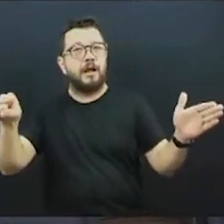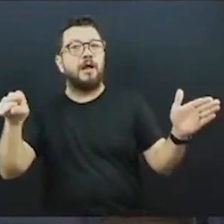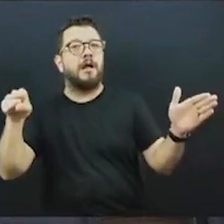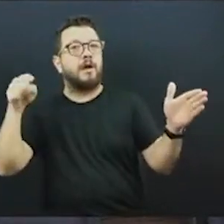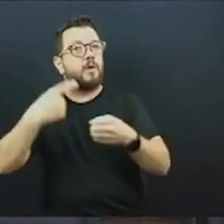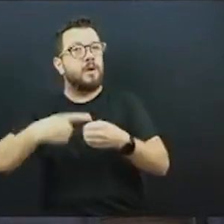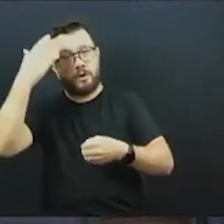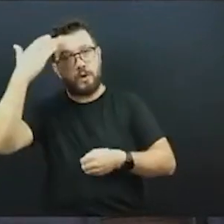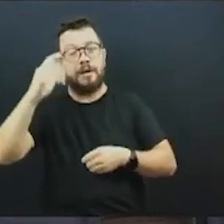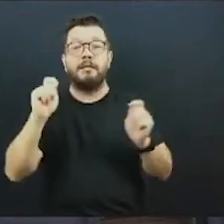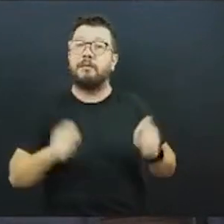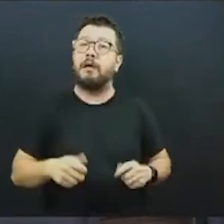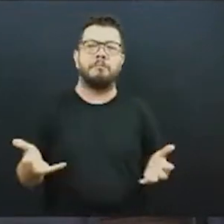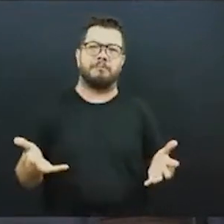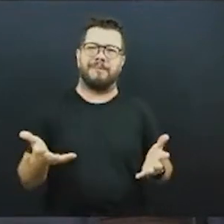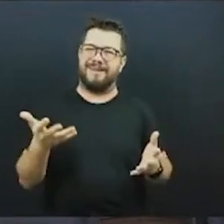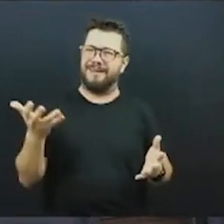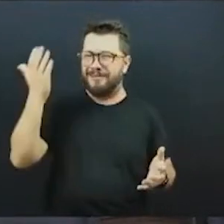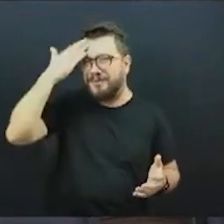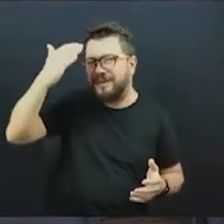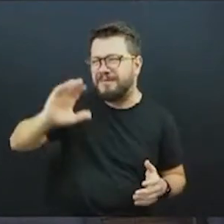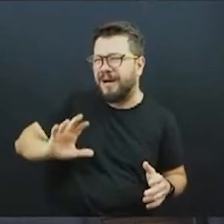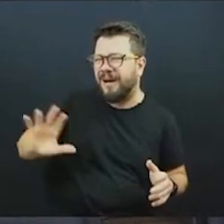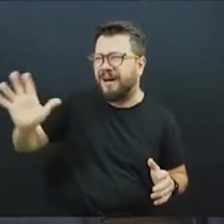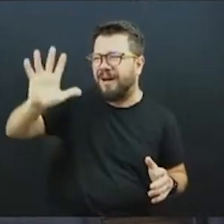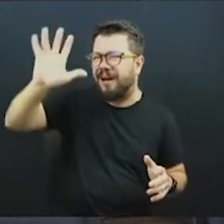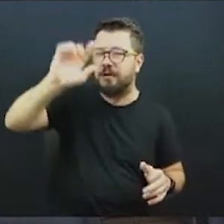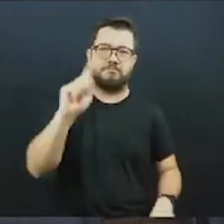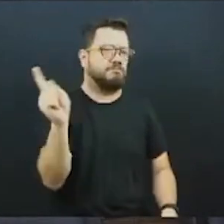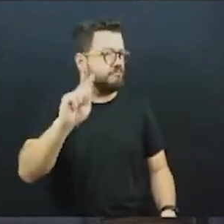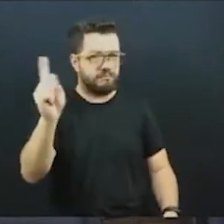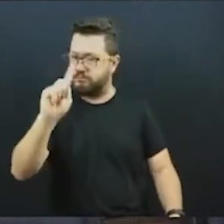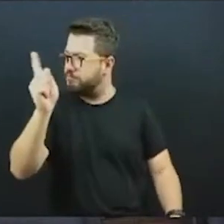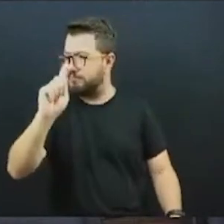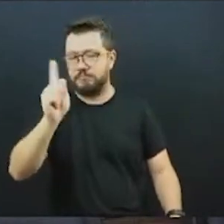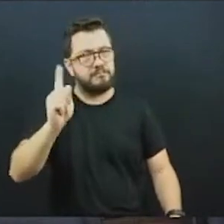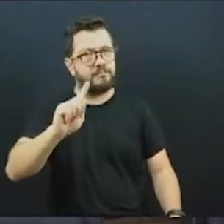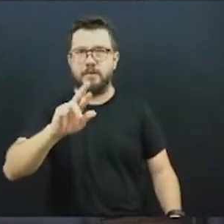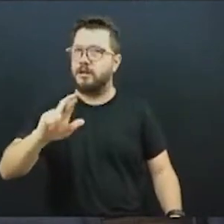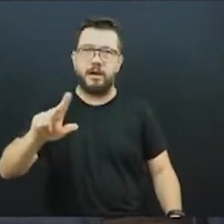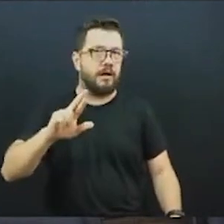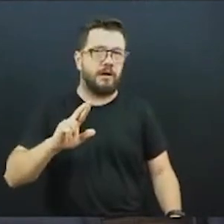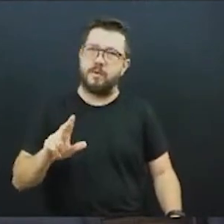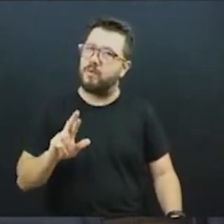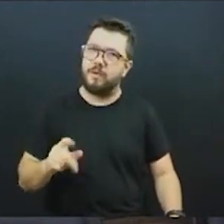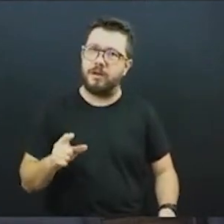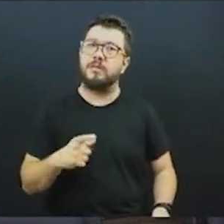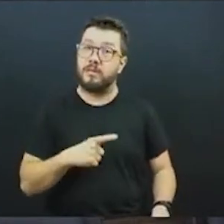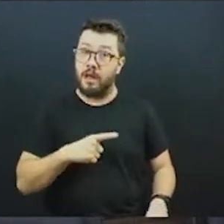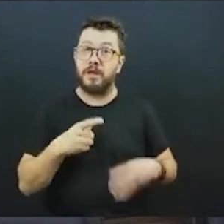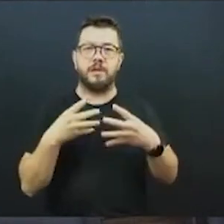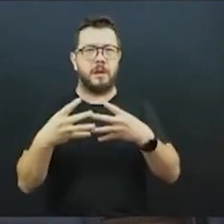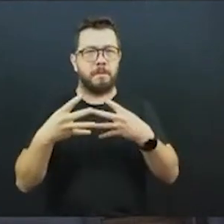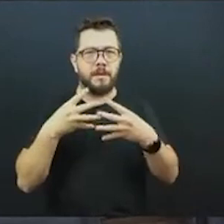de Curitiba sem saber como funciona o transporte coletivo de Curitiba. Porque hoje nós temos os terminais que integram